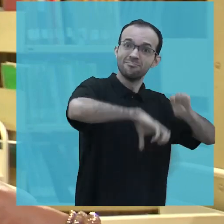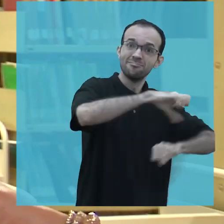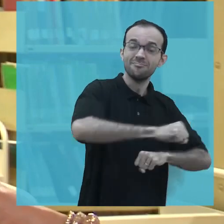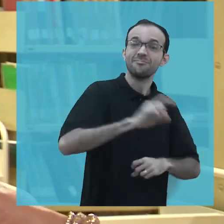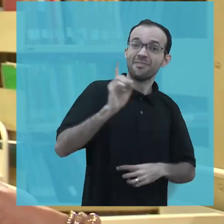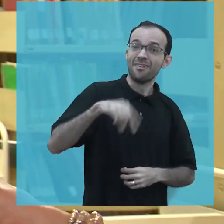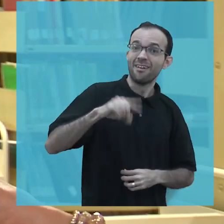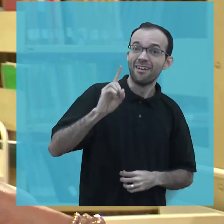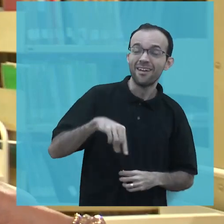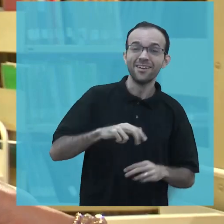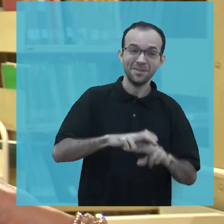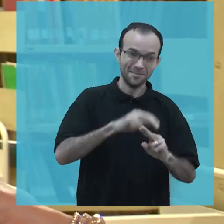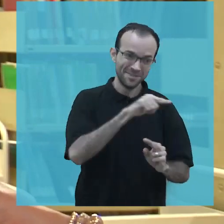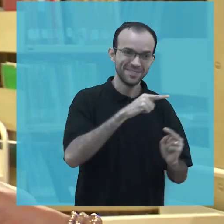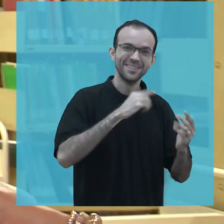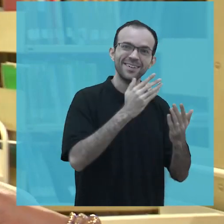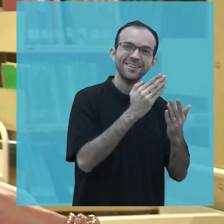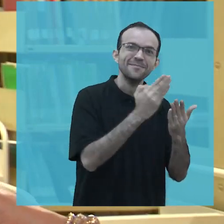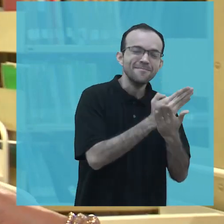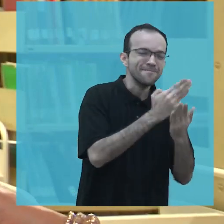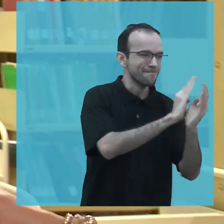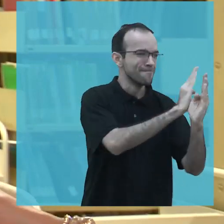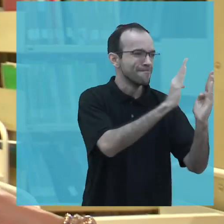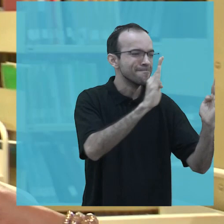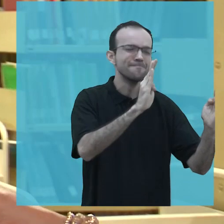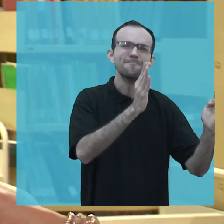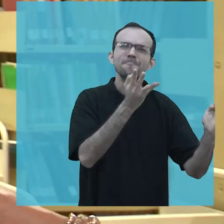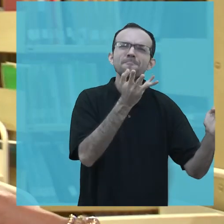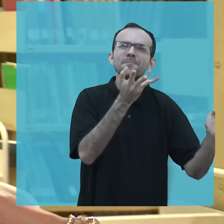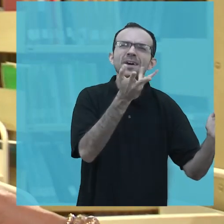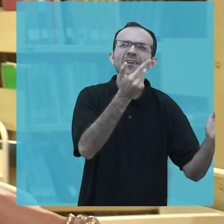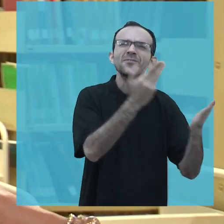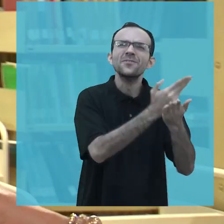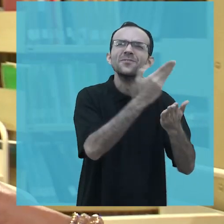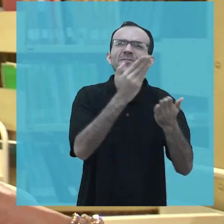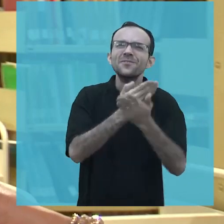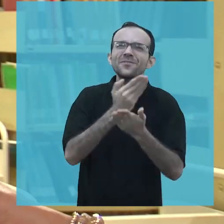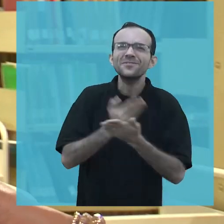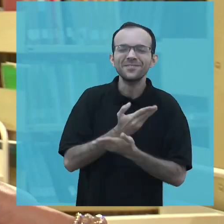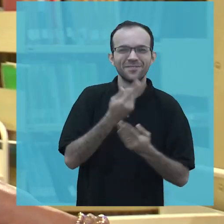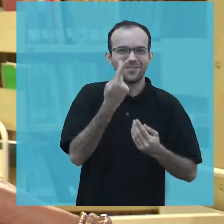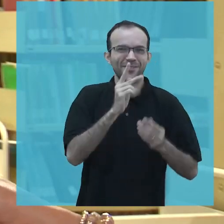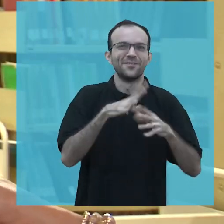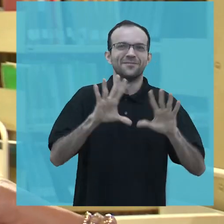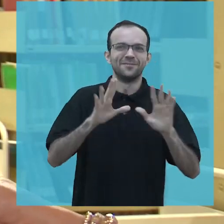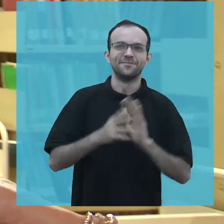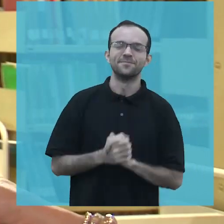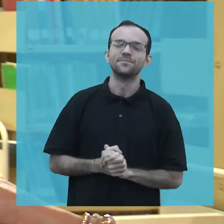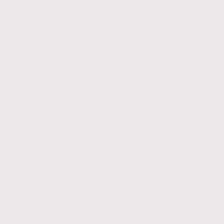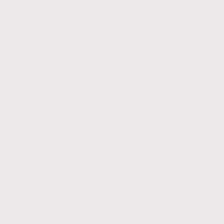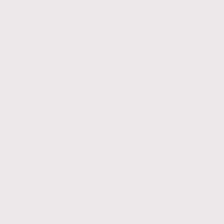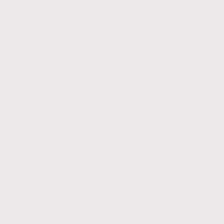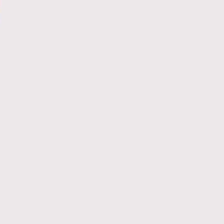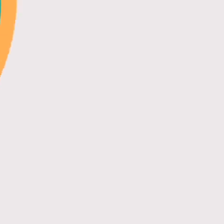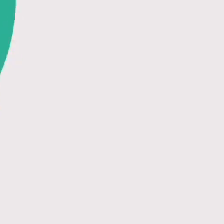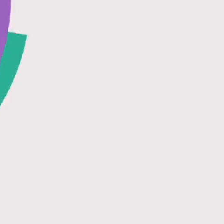que estão nos livros, que estão nesse acervo maravilhoso que é o acervo da biblioteca da UFC.